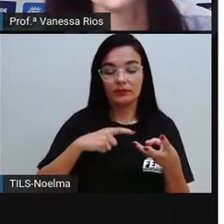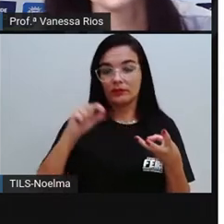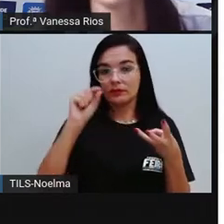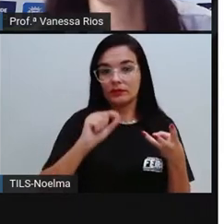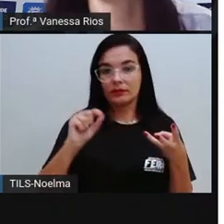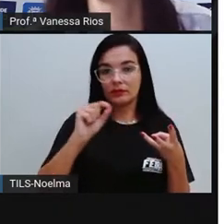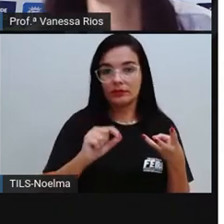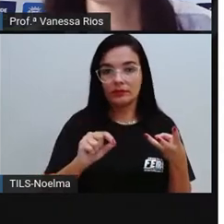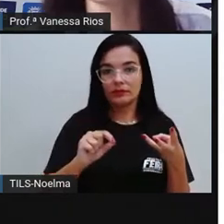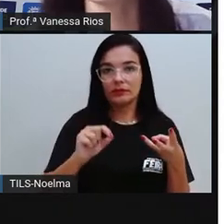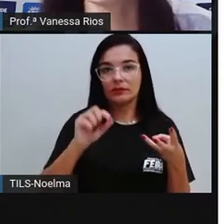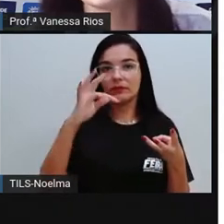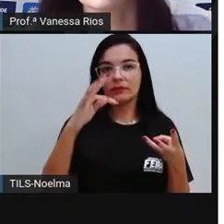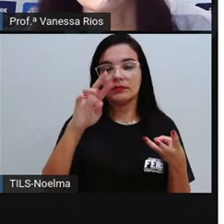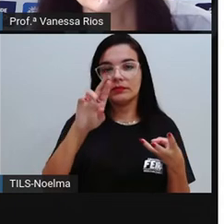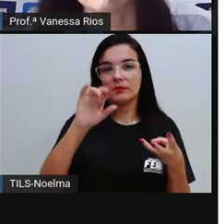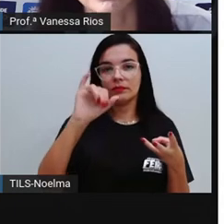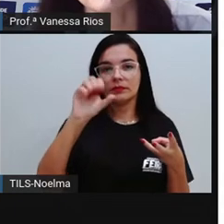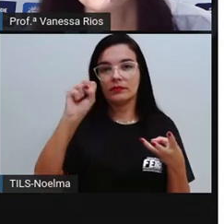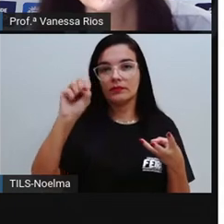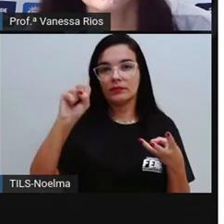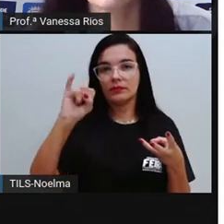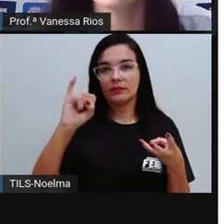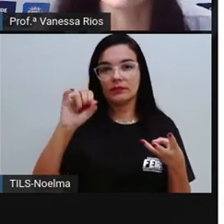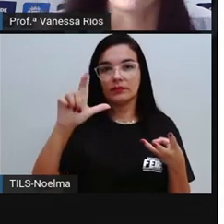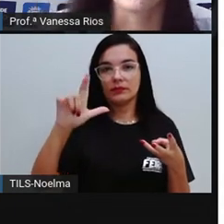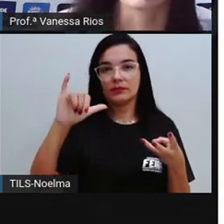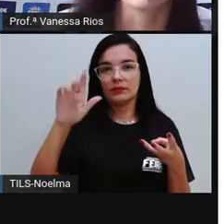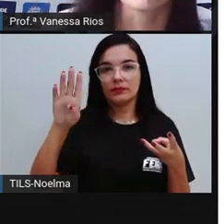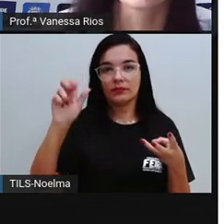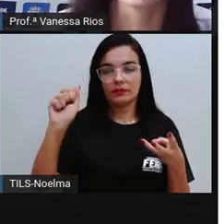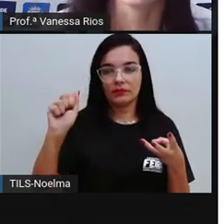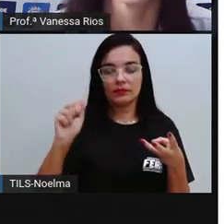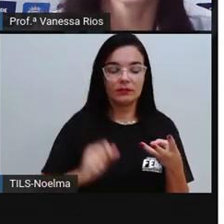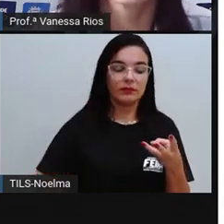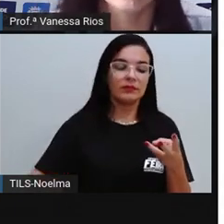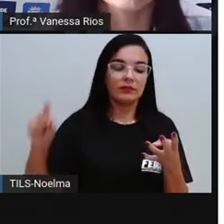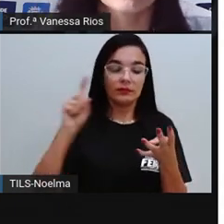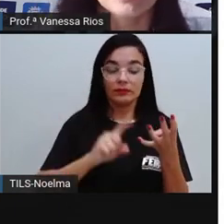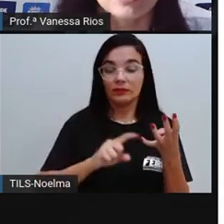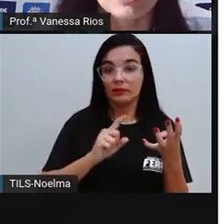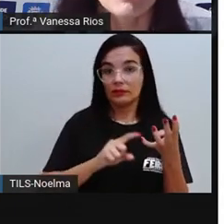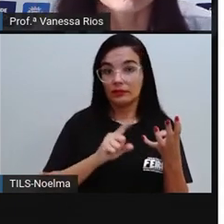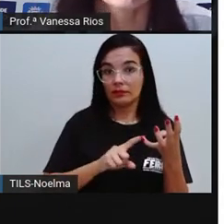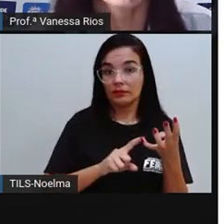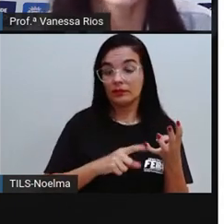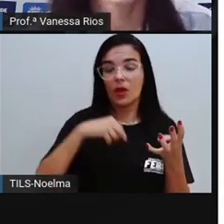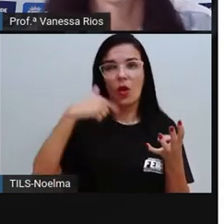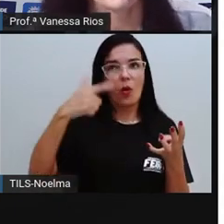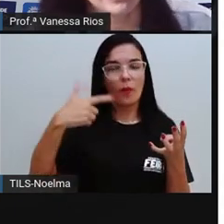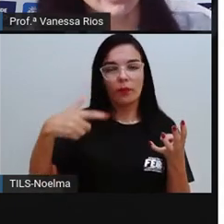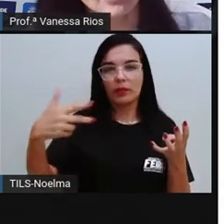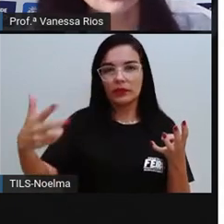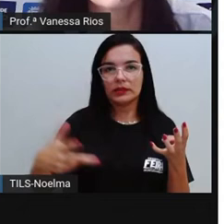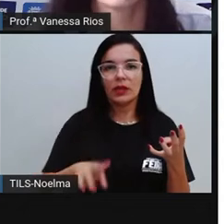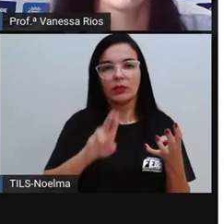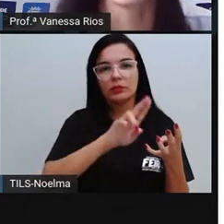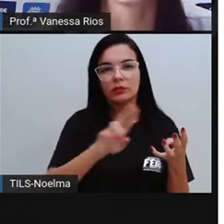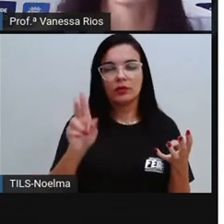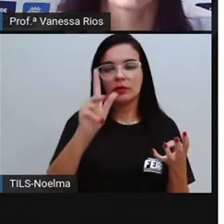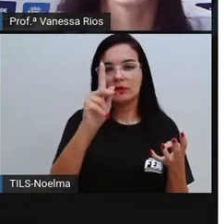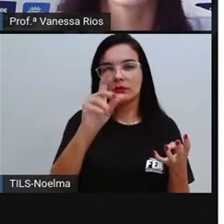chamada de trissílaba. E quando a palavra possui quatro sílabas ou mais,